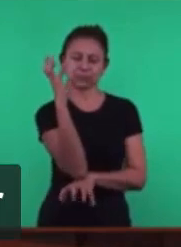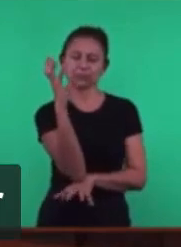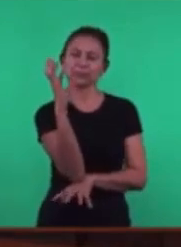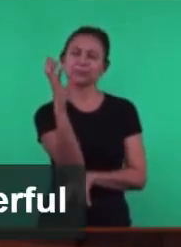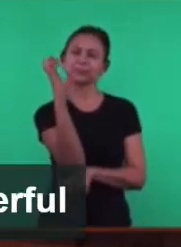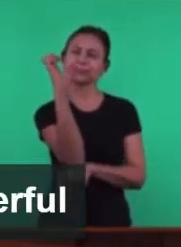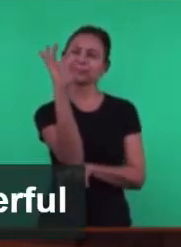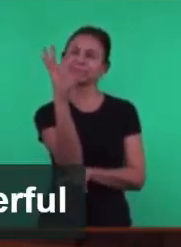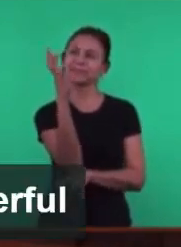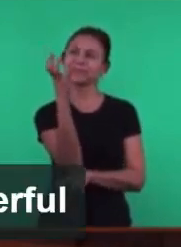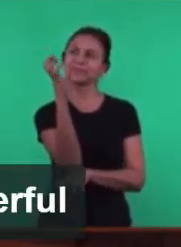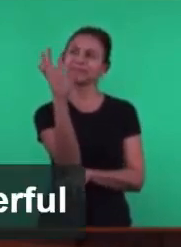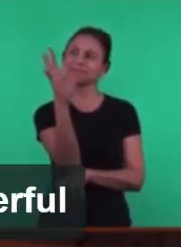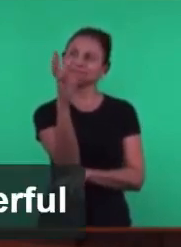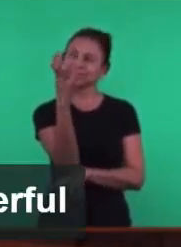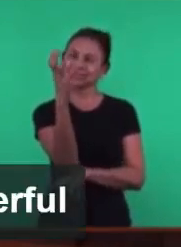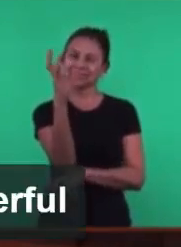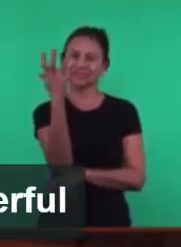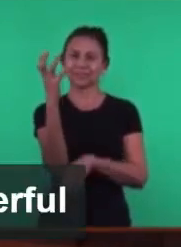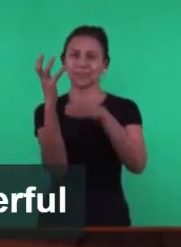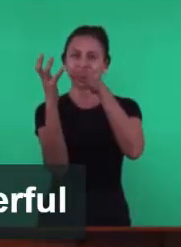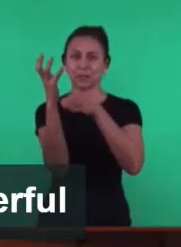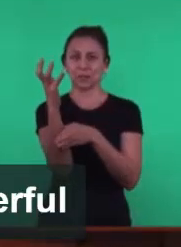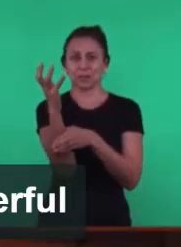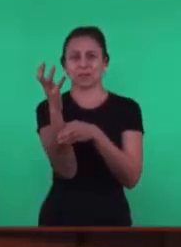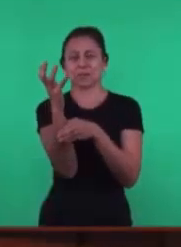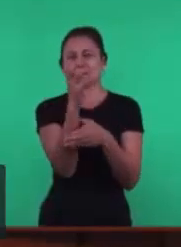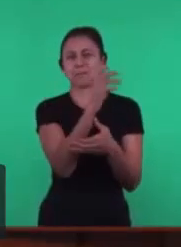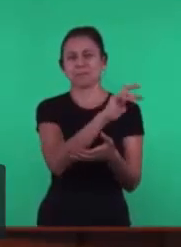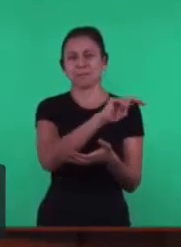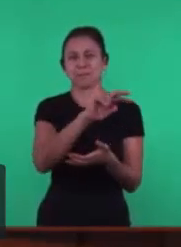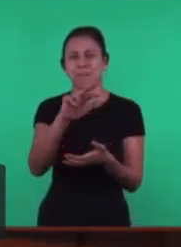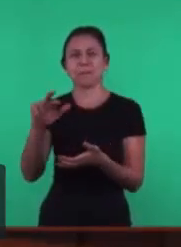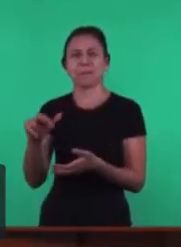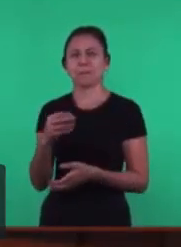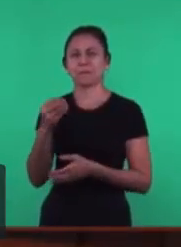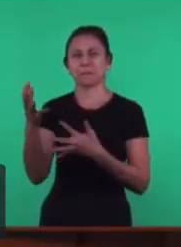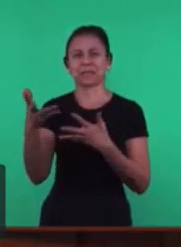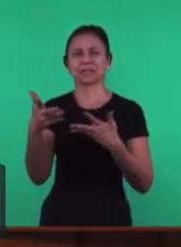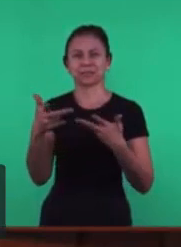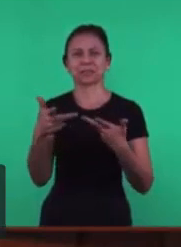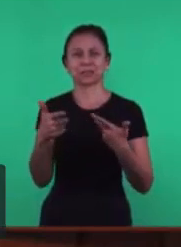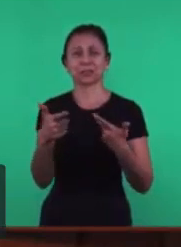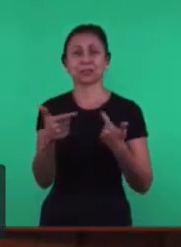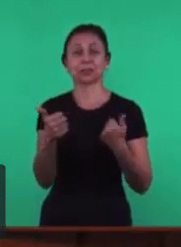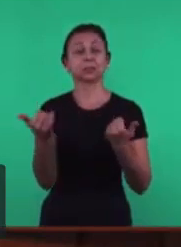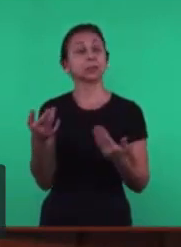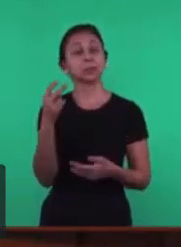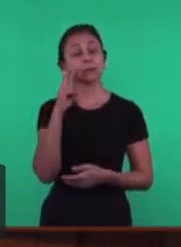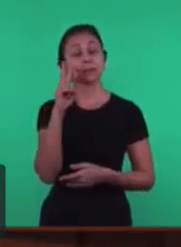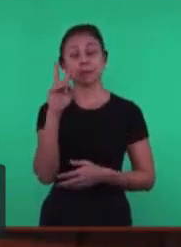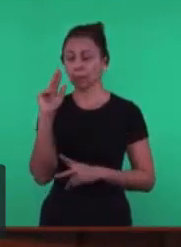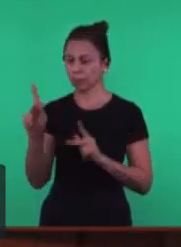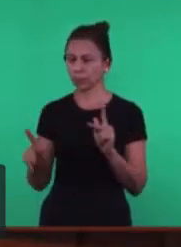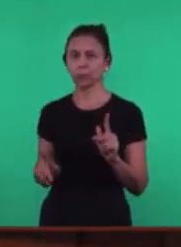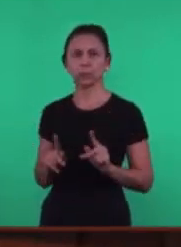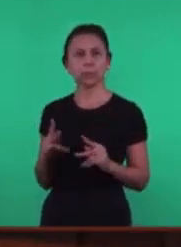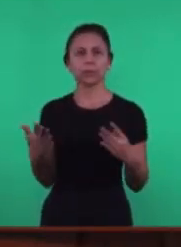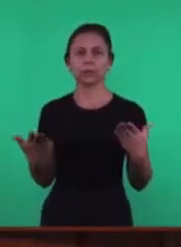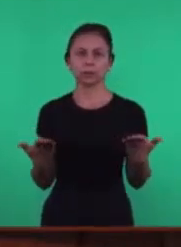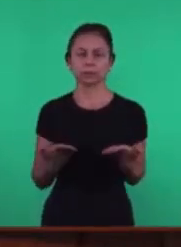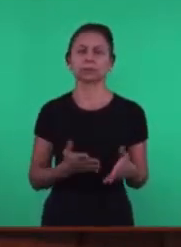não caem Tudo que faz Prospera Que coisa maravilhosa Meus irmãos É ver um povo Como nós estamos Vendo